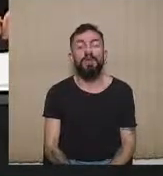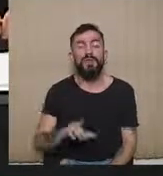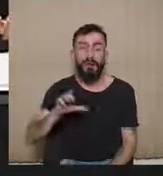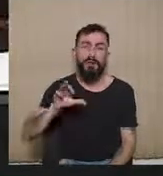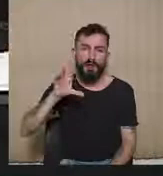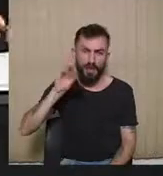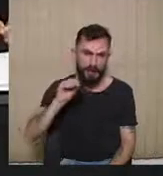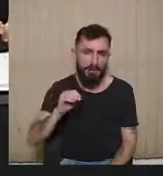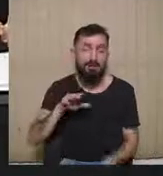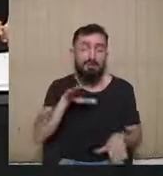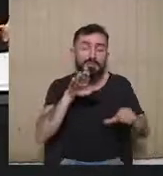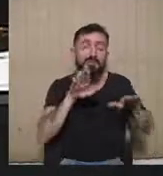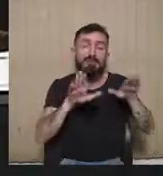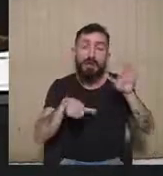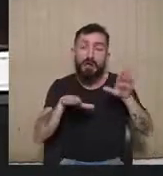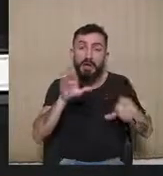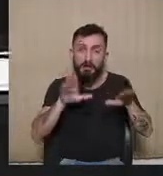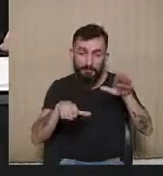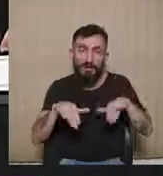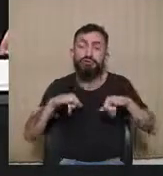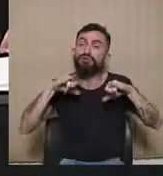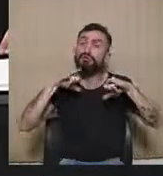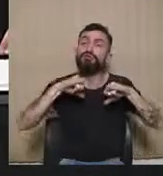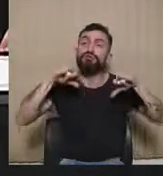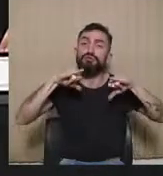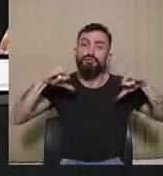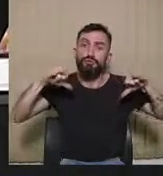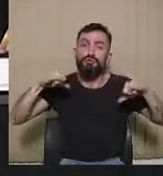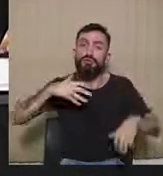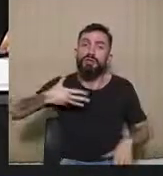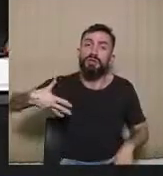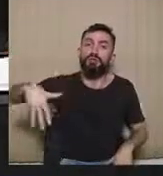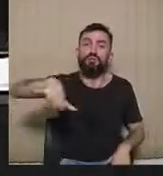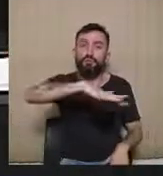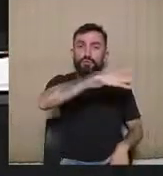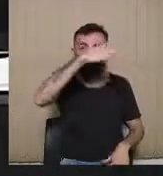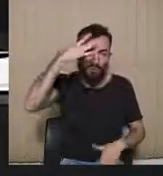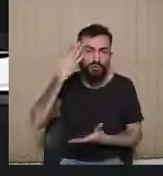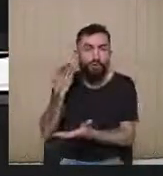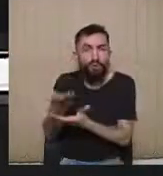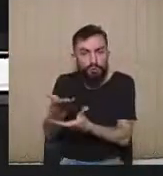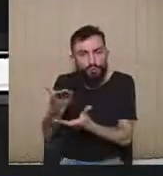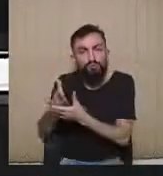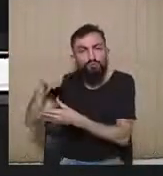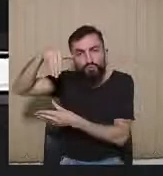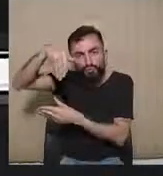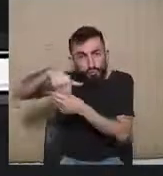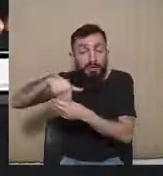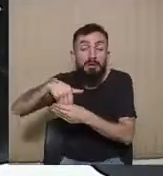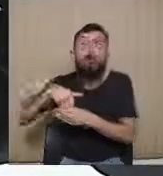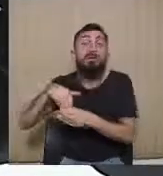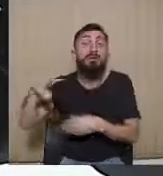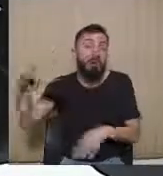expressão ou uma ideia muito divulgada entre os eleitoralistas e me parece real, que há uma